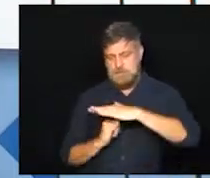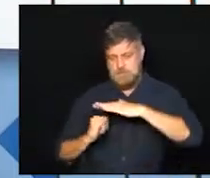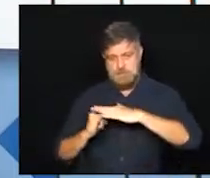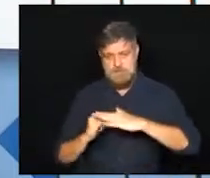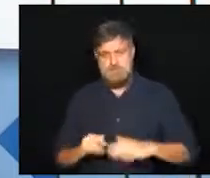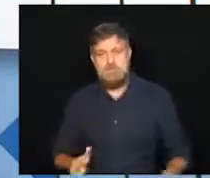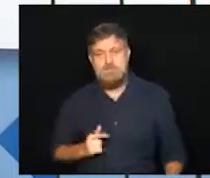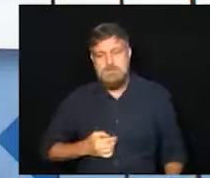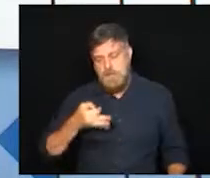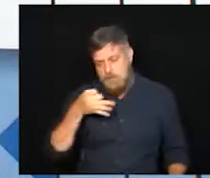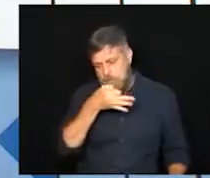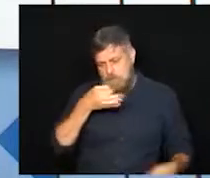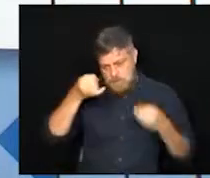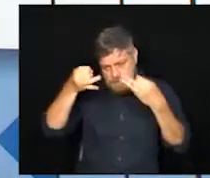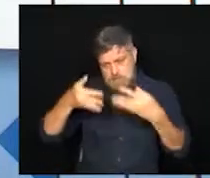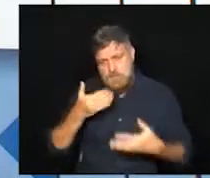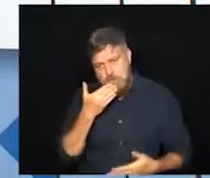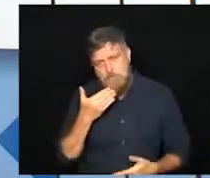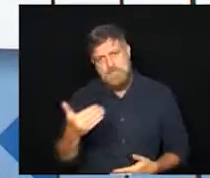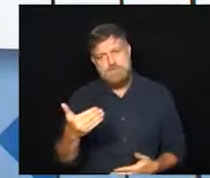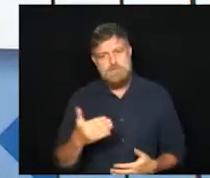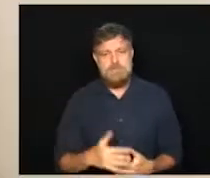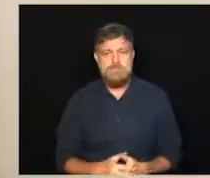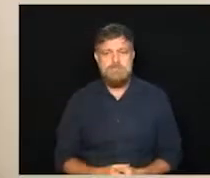justifica esse pedido.